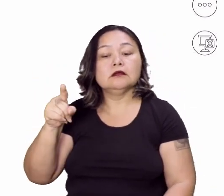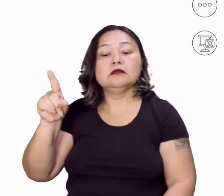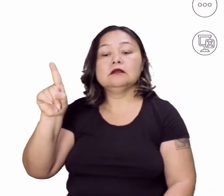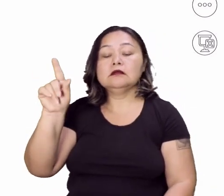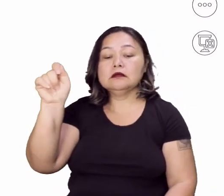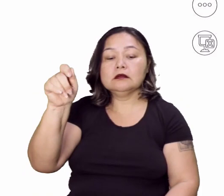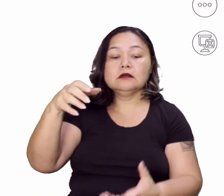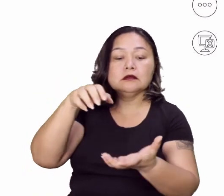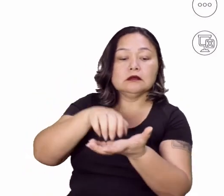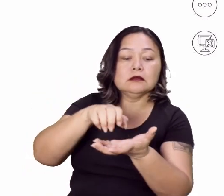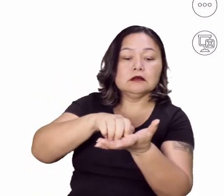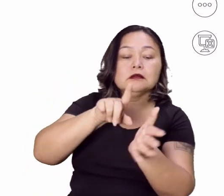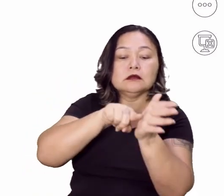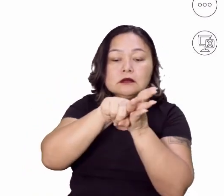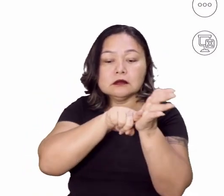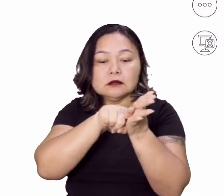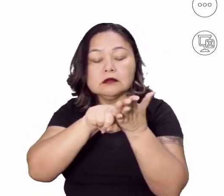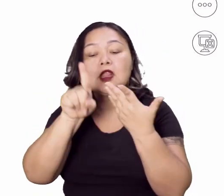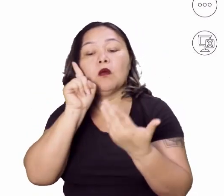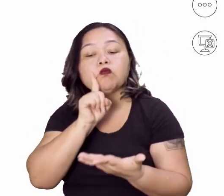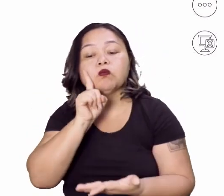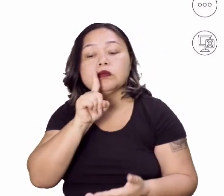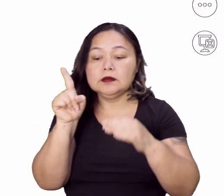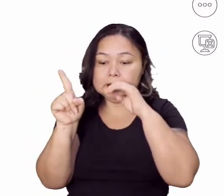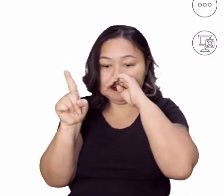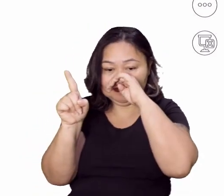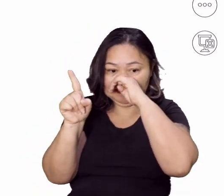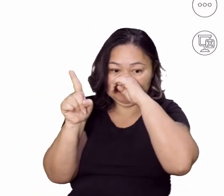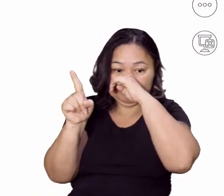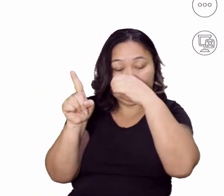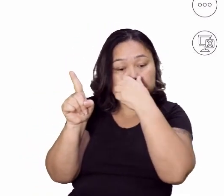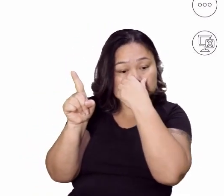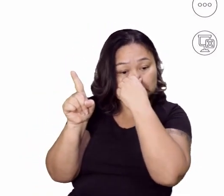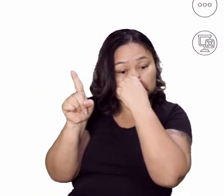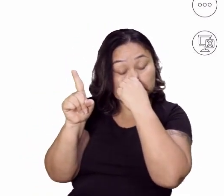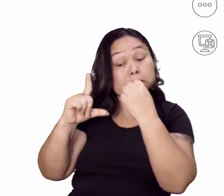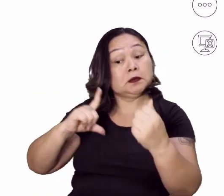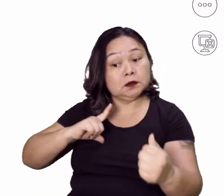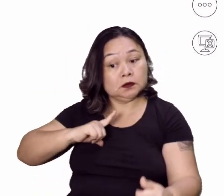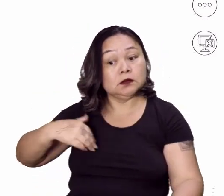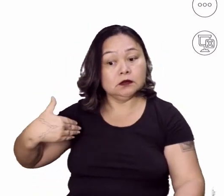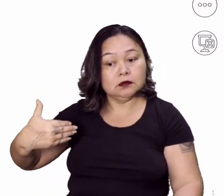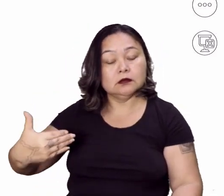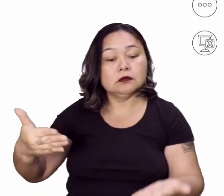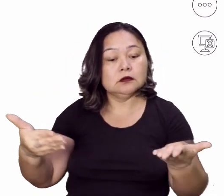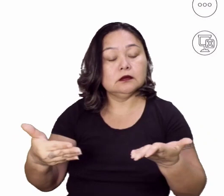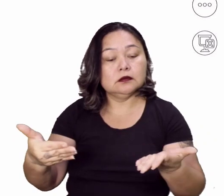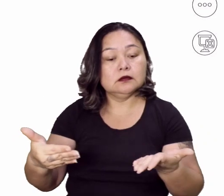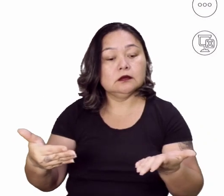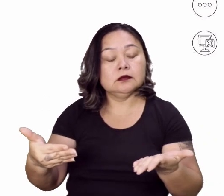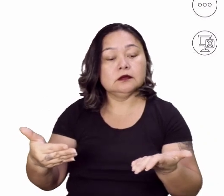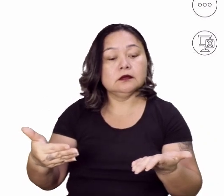Agência Federal de Investigação dos Estados Unidos. Ela existe até hoje, certo?